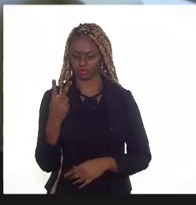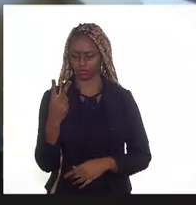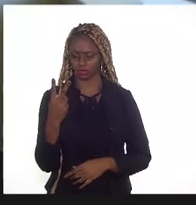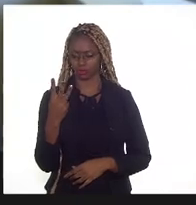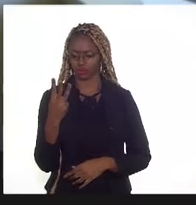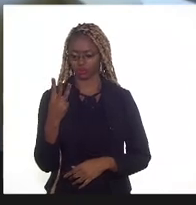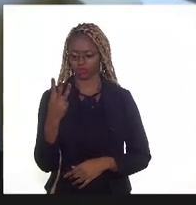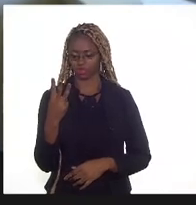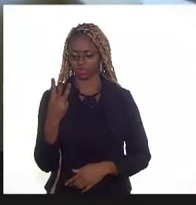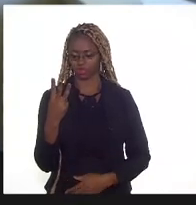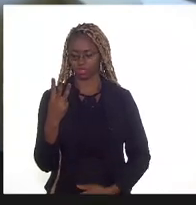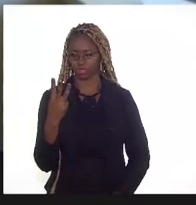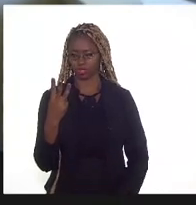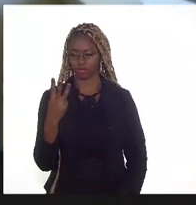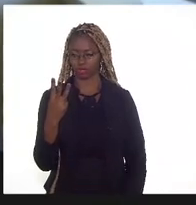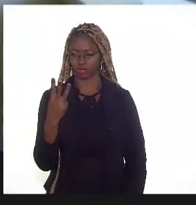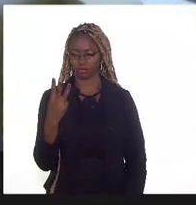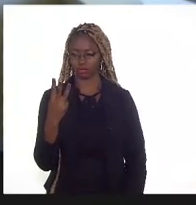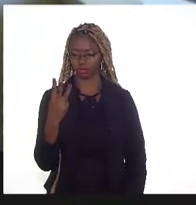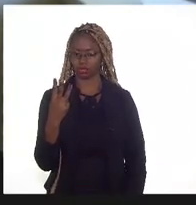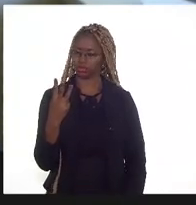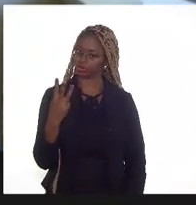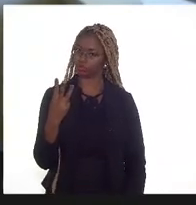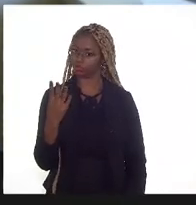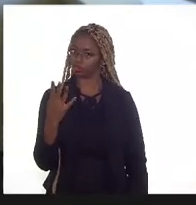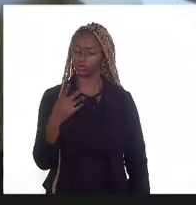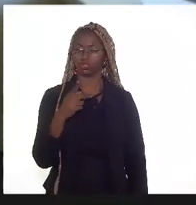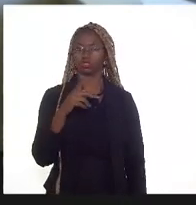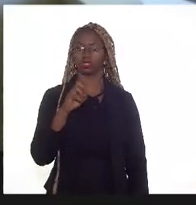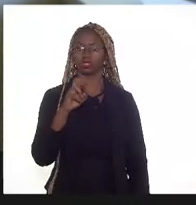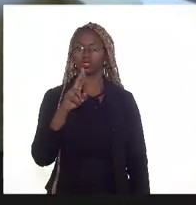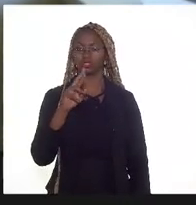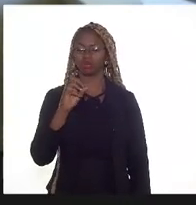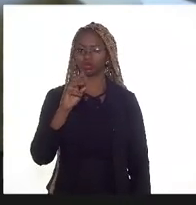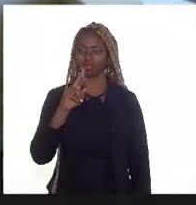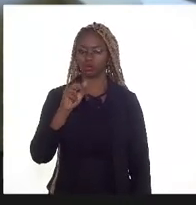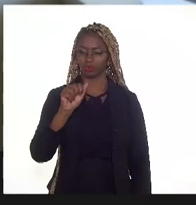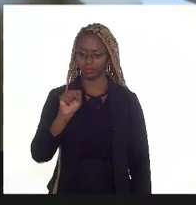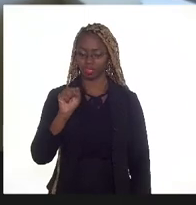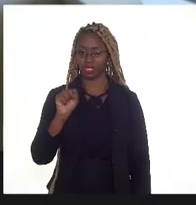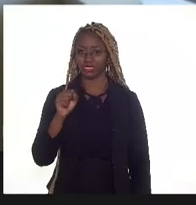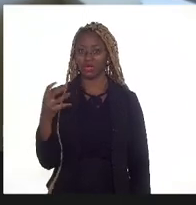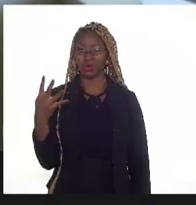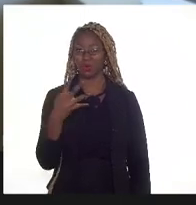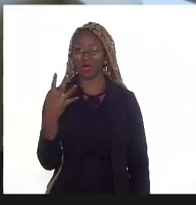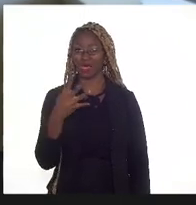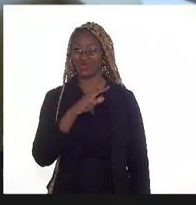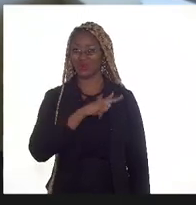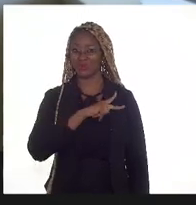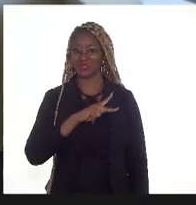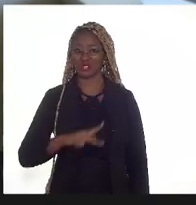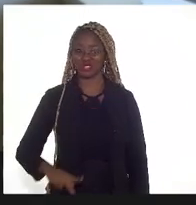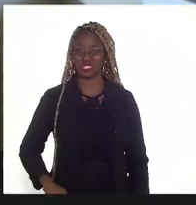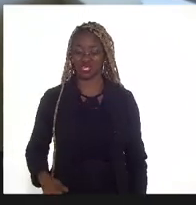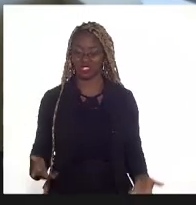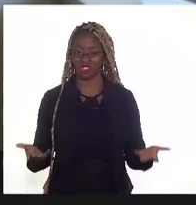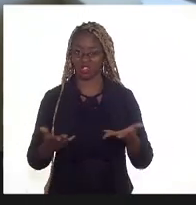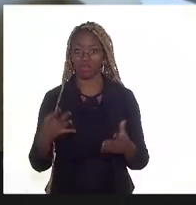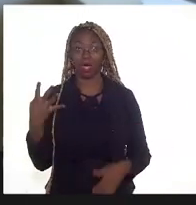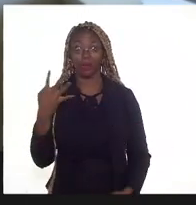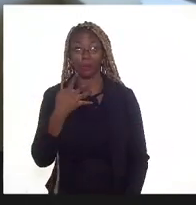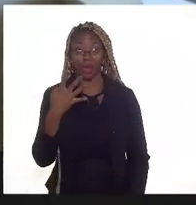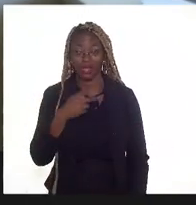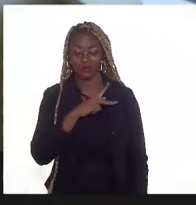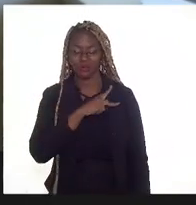três, a Petrobras está nomeando o seu quarto presidente. Quarto